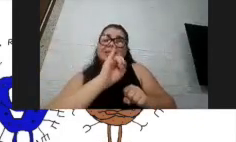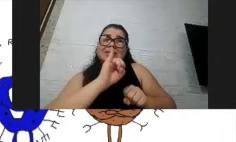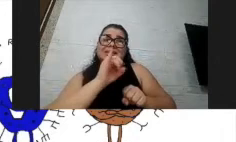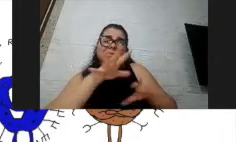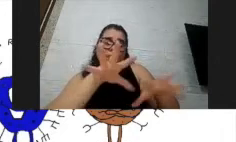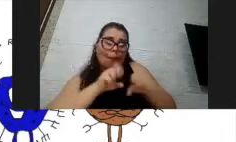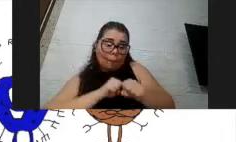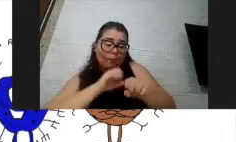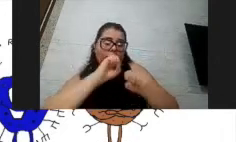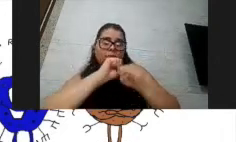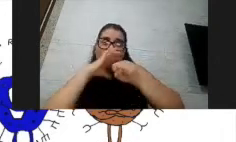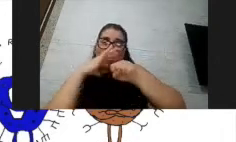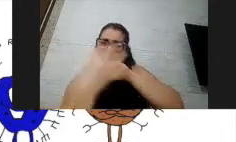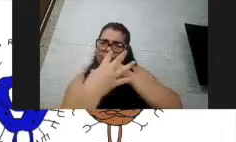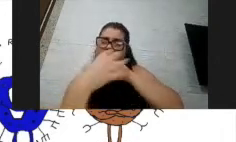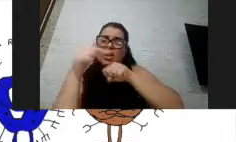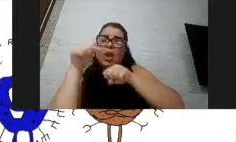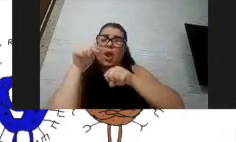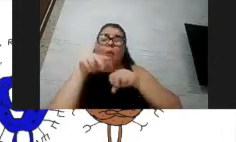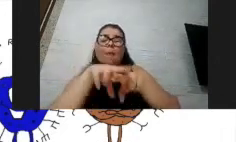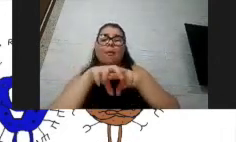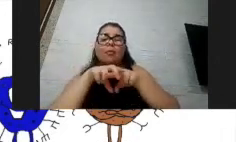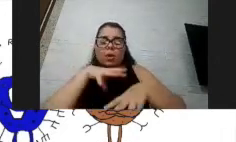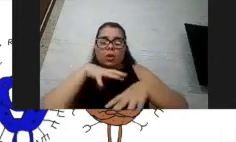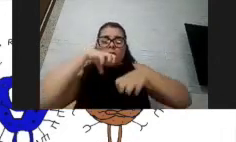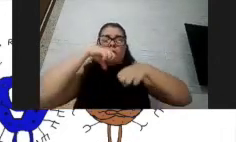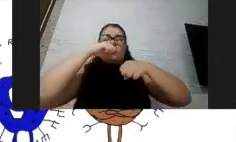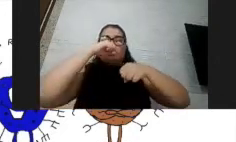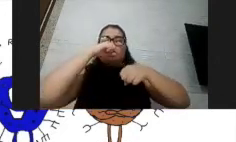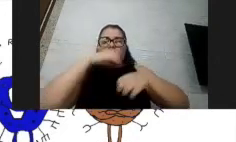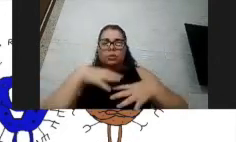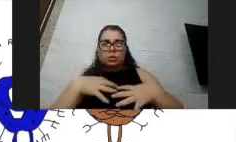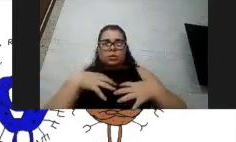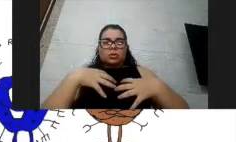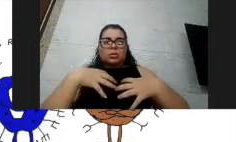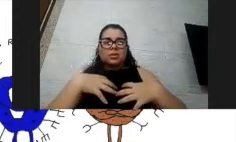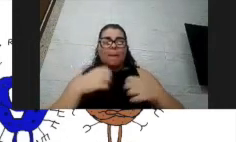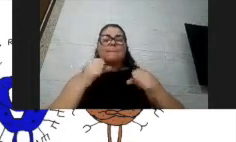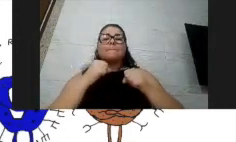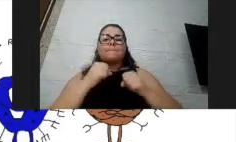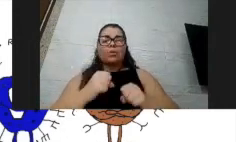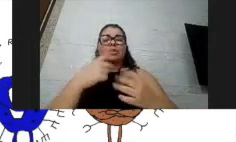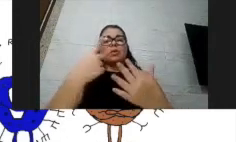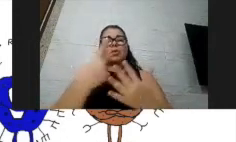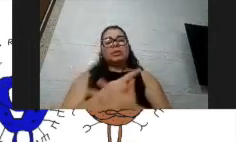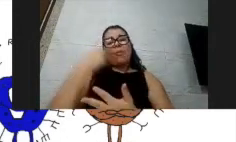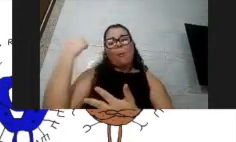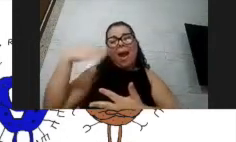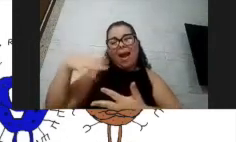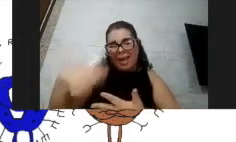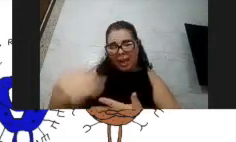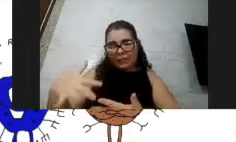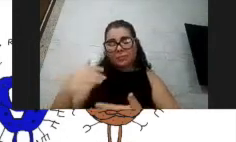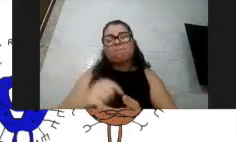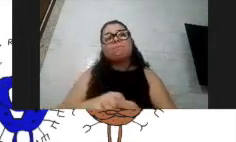por conta das questões respiratórias, também podem agravar o quadro. Então, assim, isso